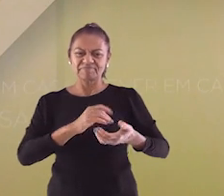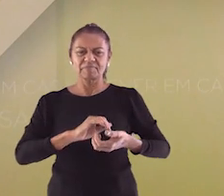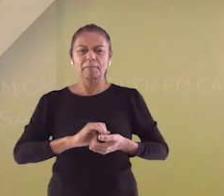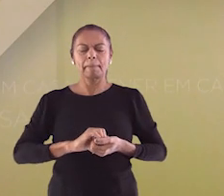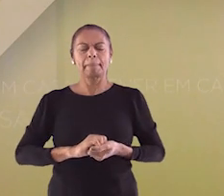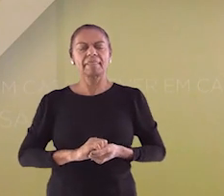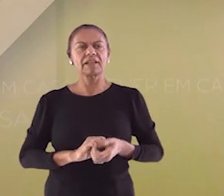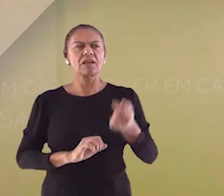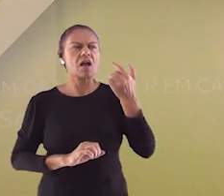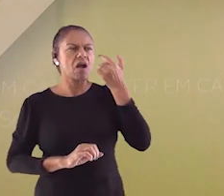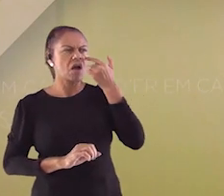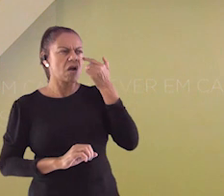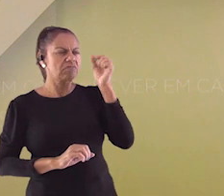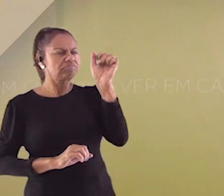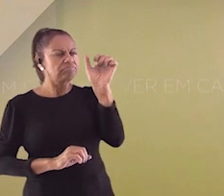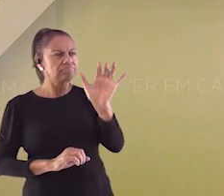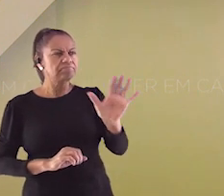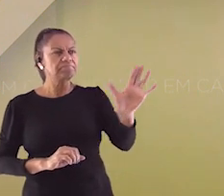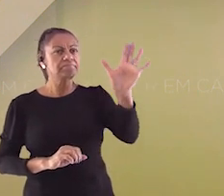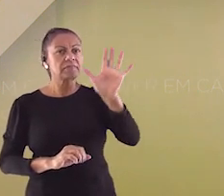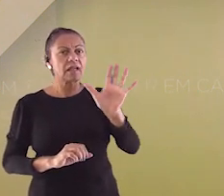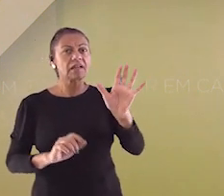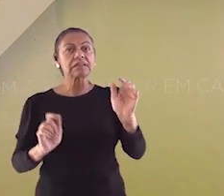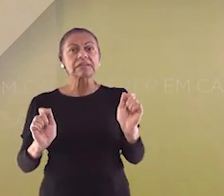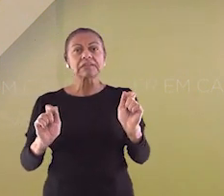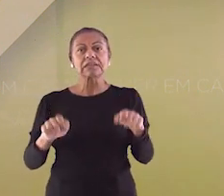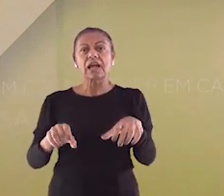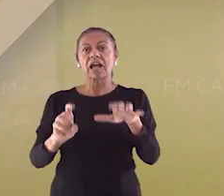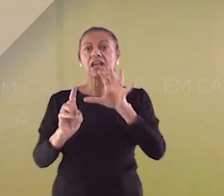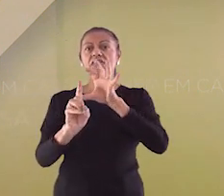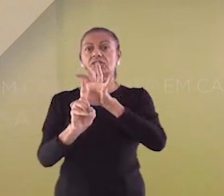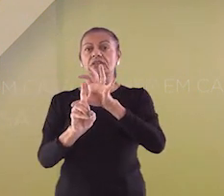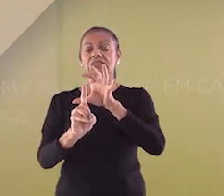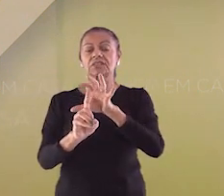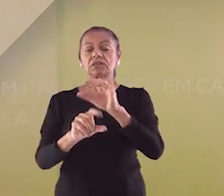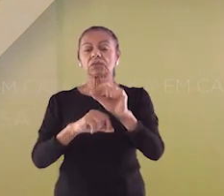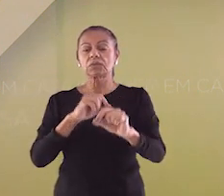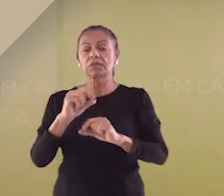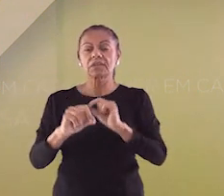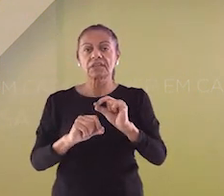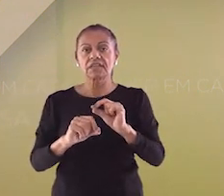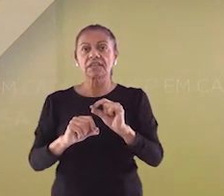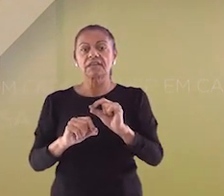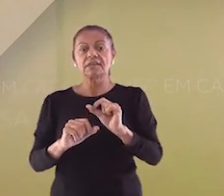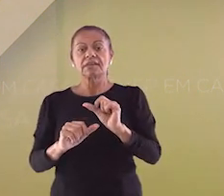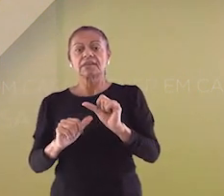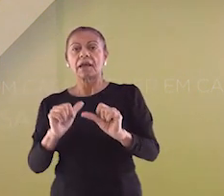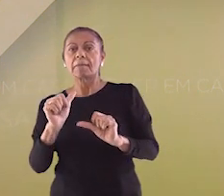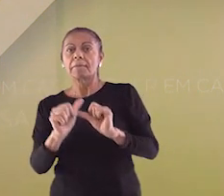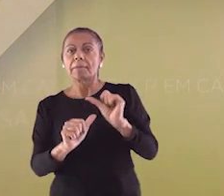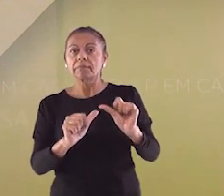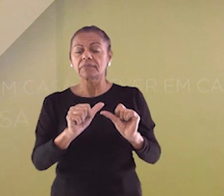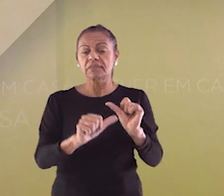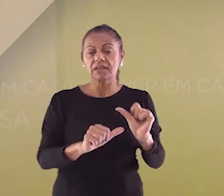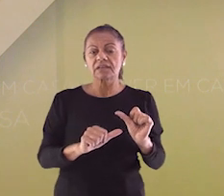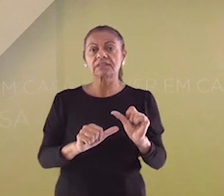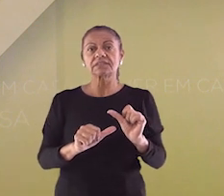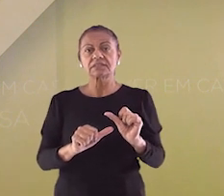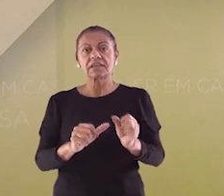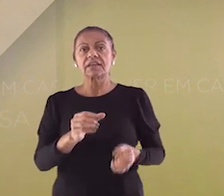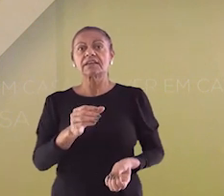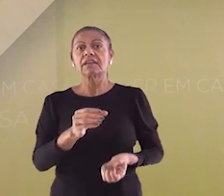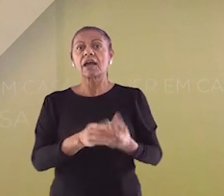aqui abaixo as estações. Elas podem influenciar e interferir tanto no metabolismo como na